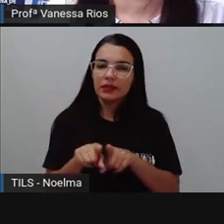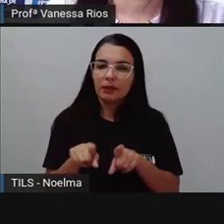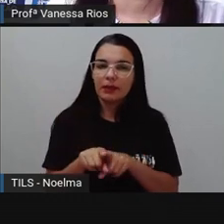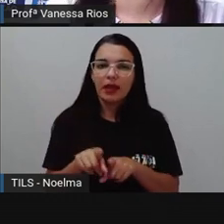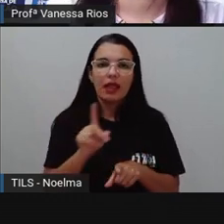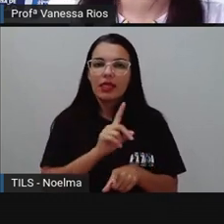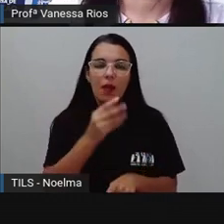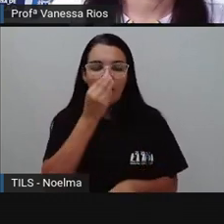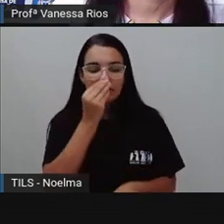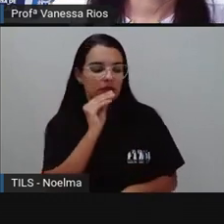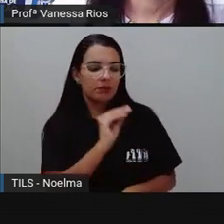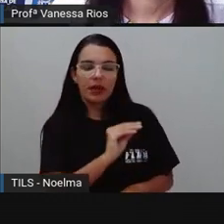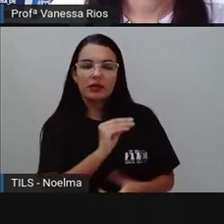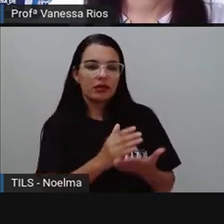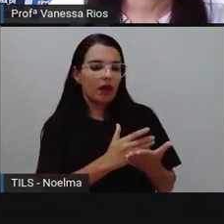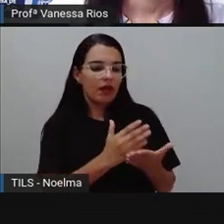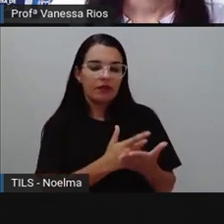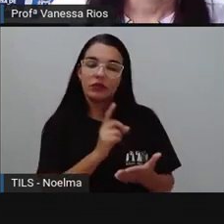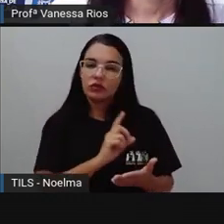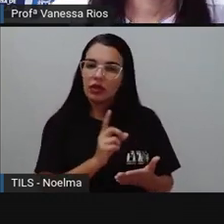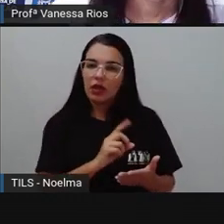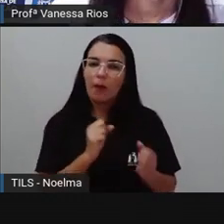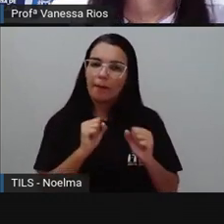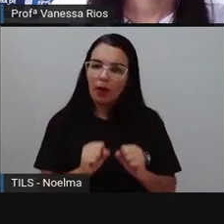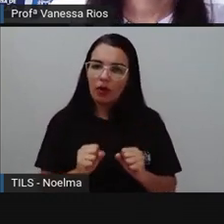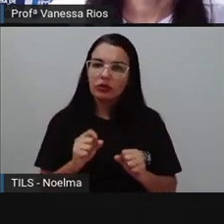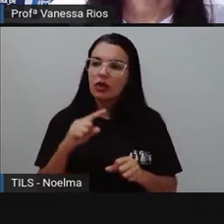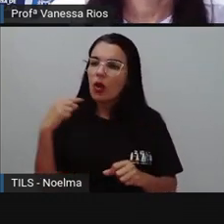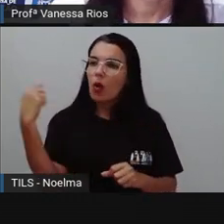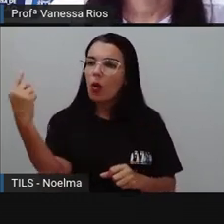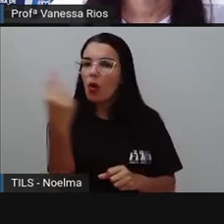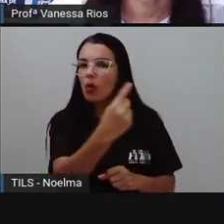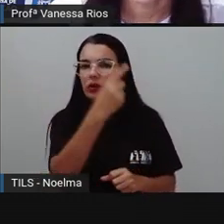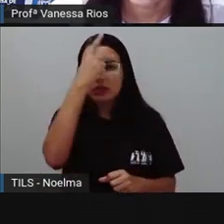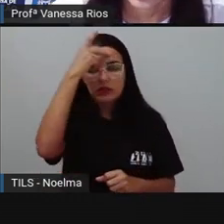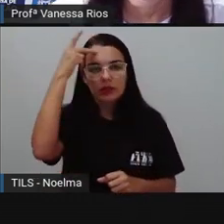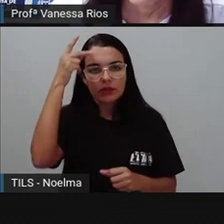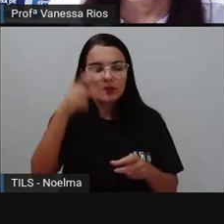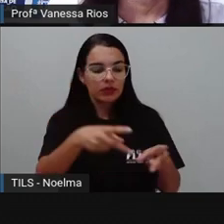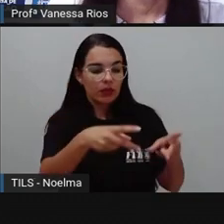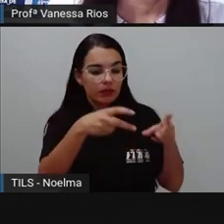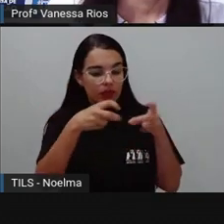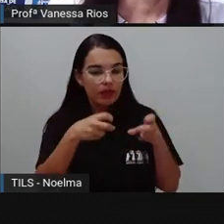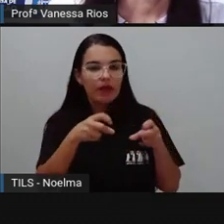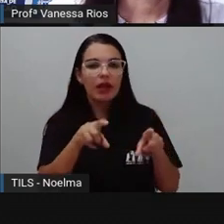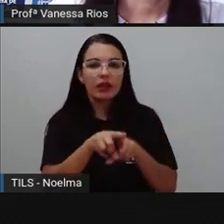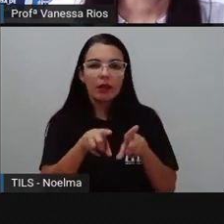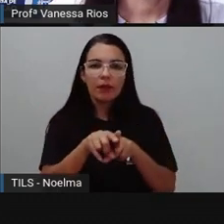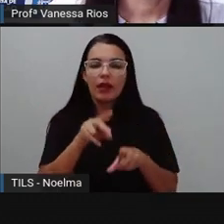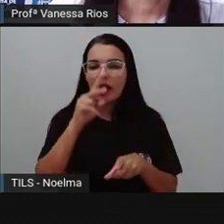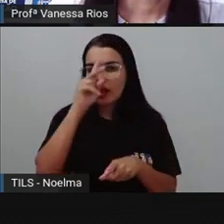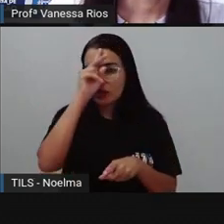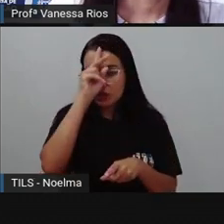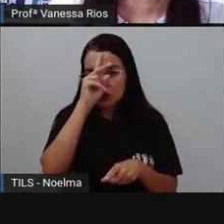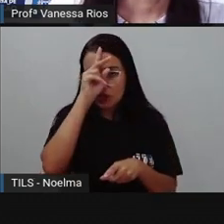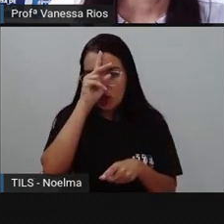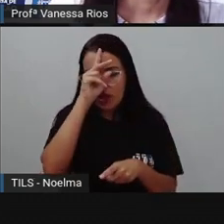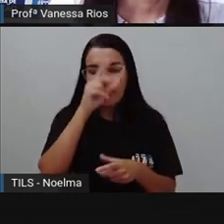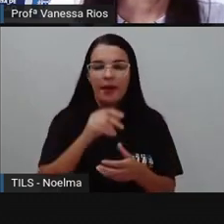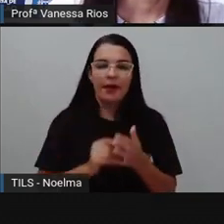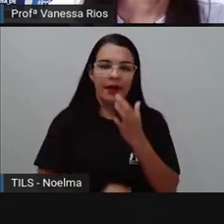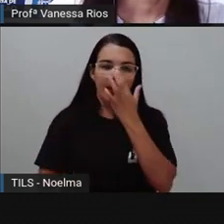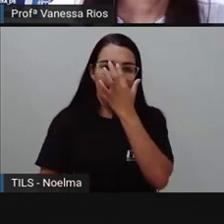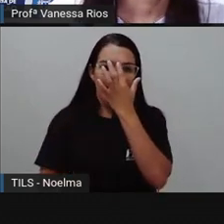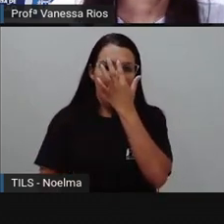direcionar que outras pessoas observem, sim, a história trazida aí nessa edição.